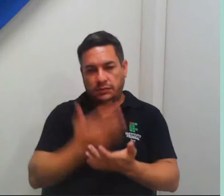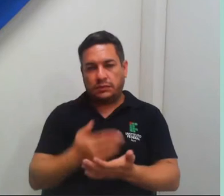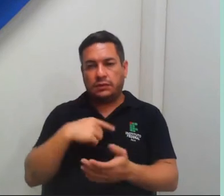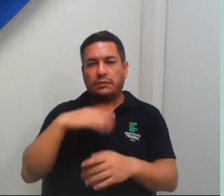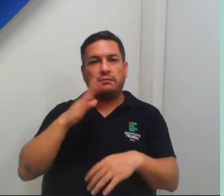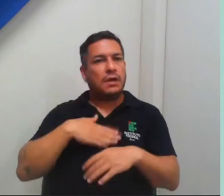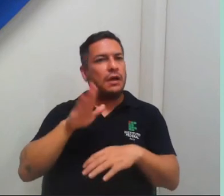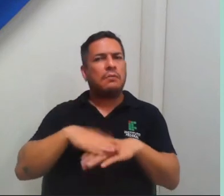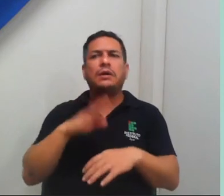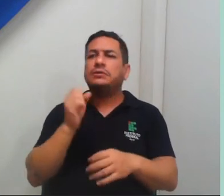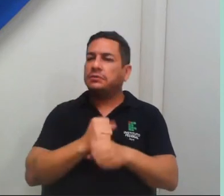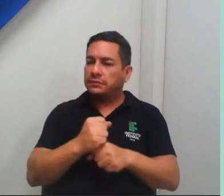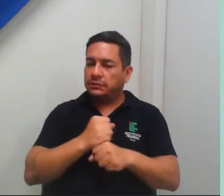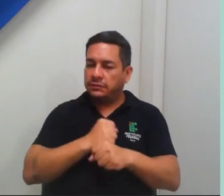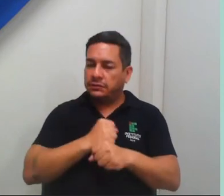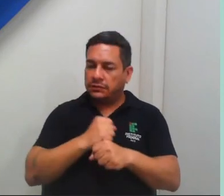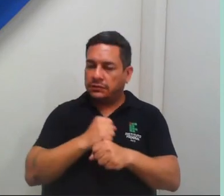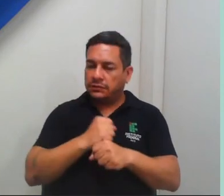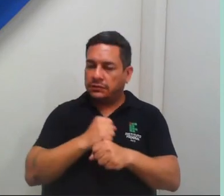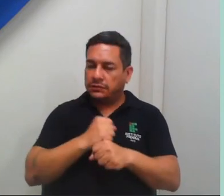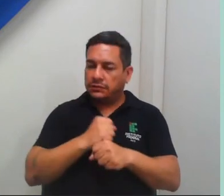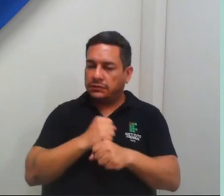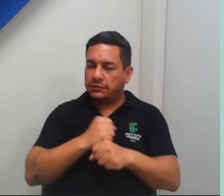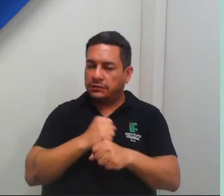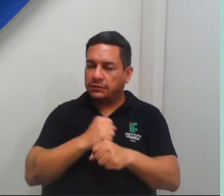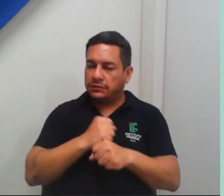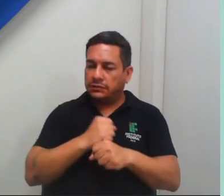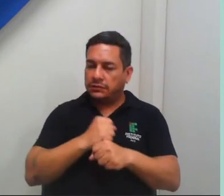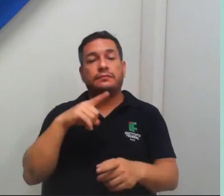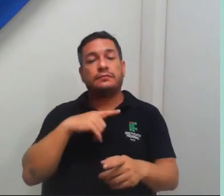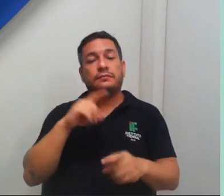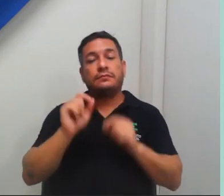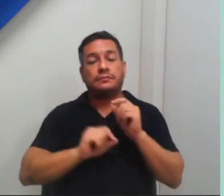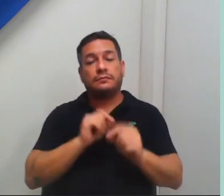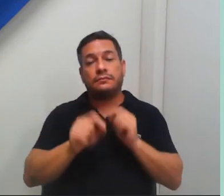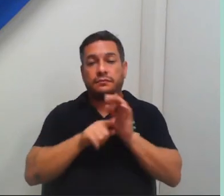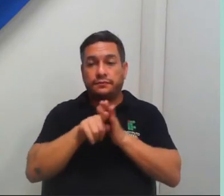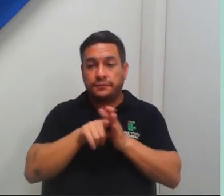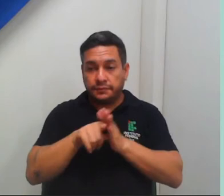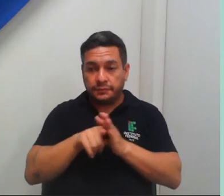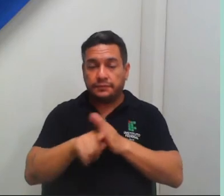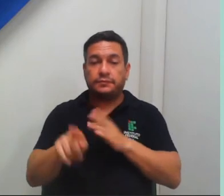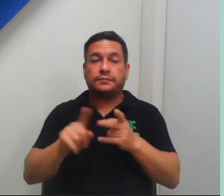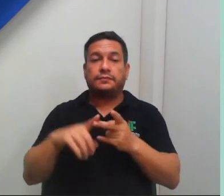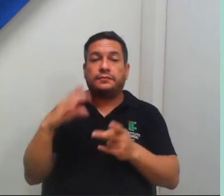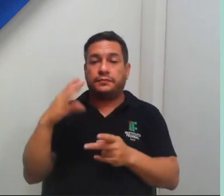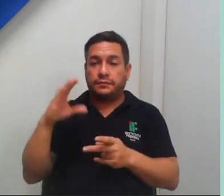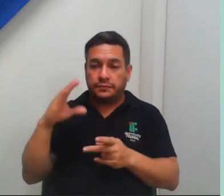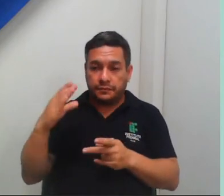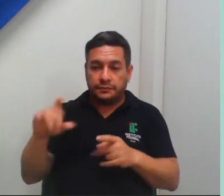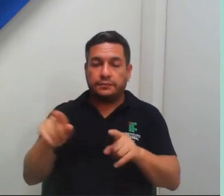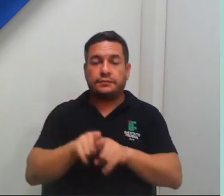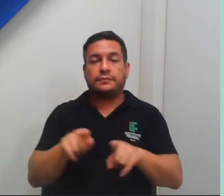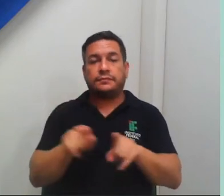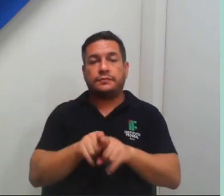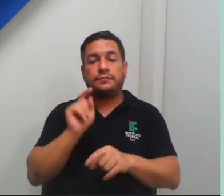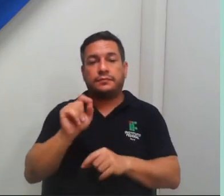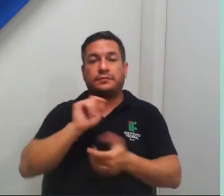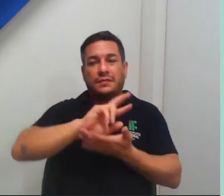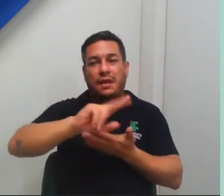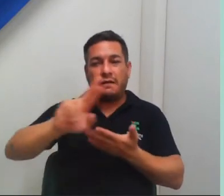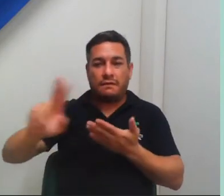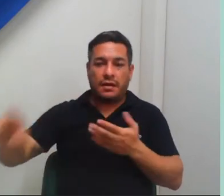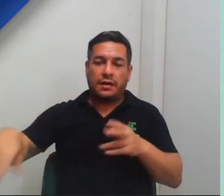tá, que, então, ela agrega pesquisadores científicos, cientistas de diversas áreas,